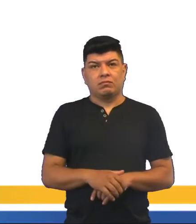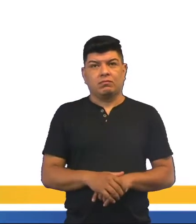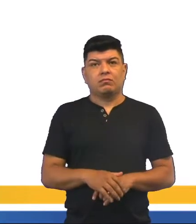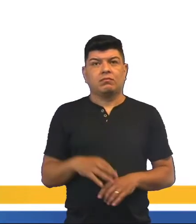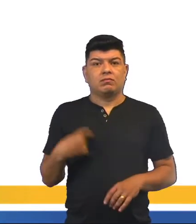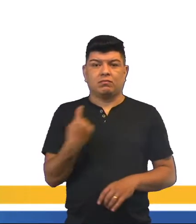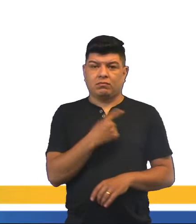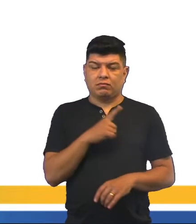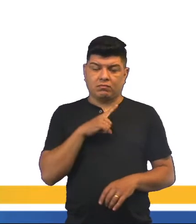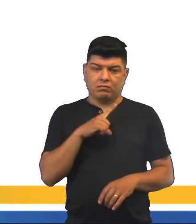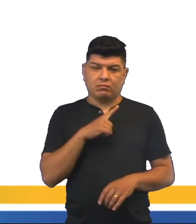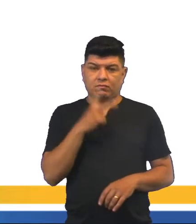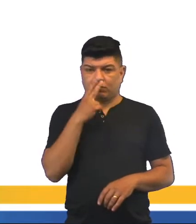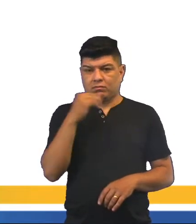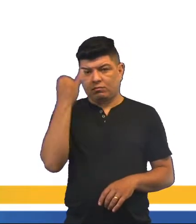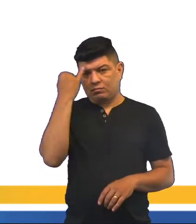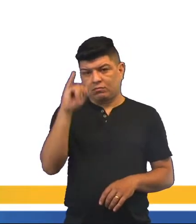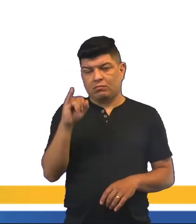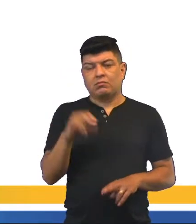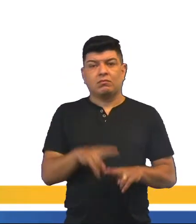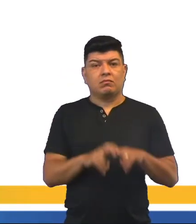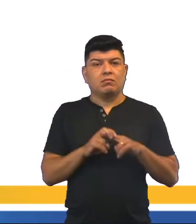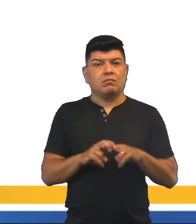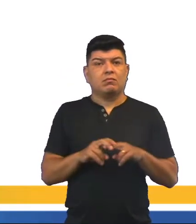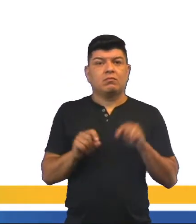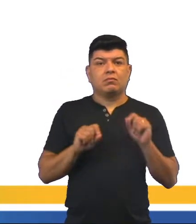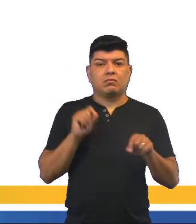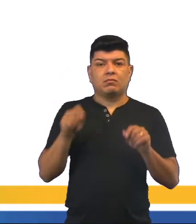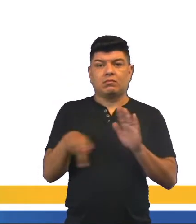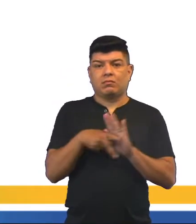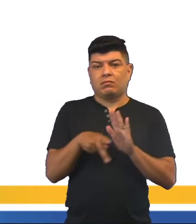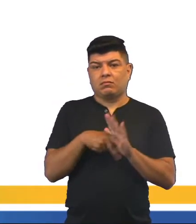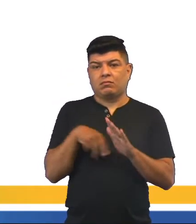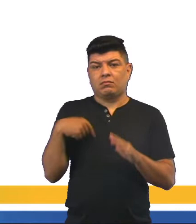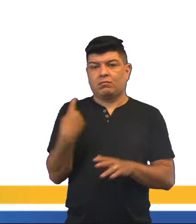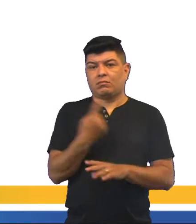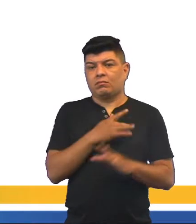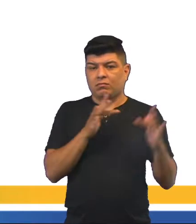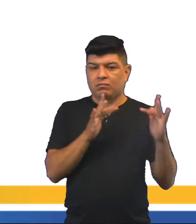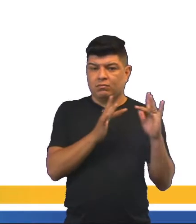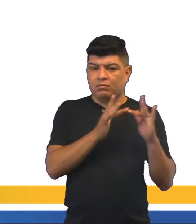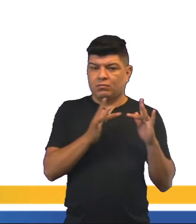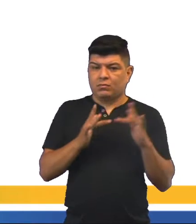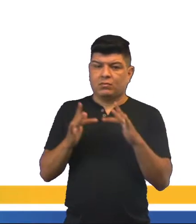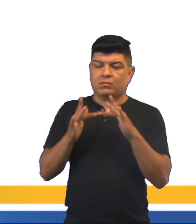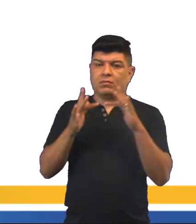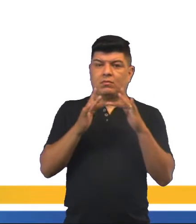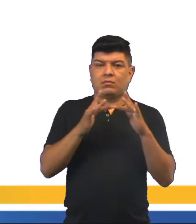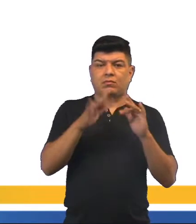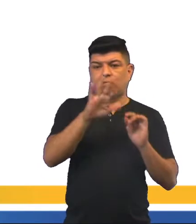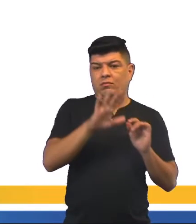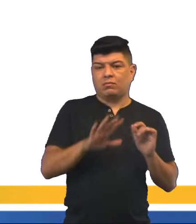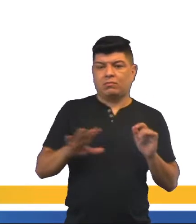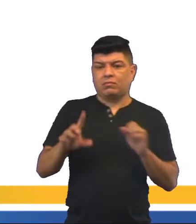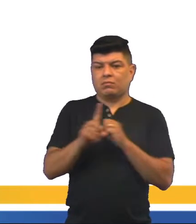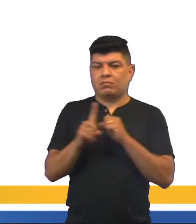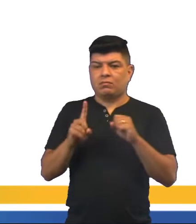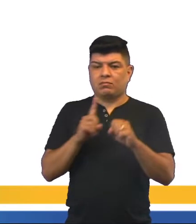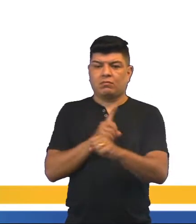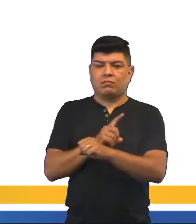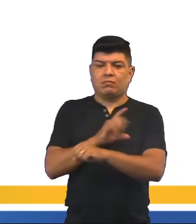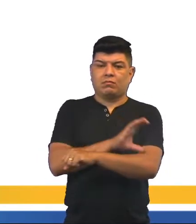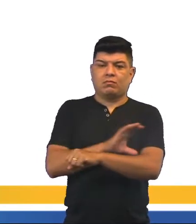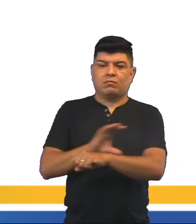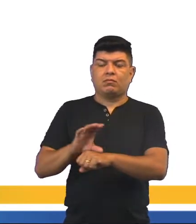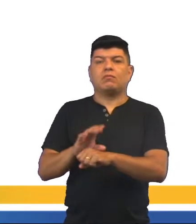portadores dessa energia criativa, que se concretiza através das nossas interações com o meio sociocultural,